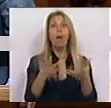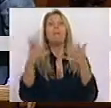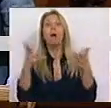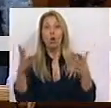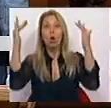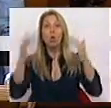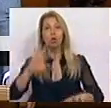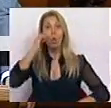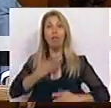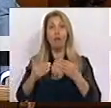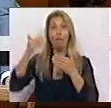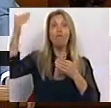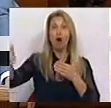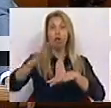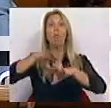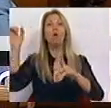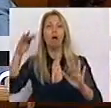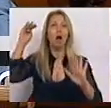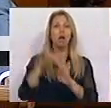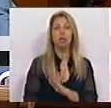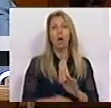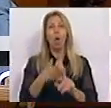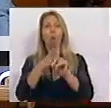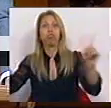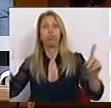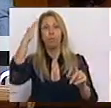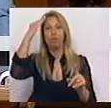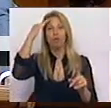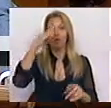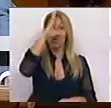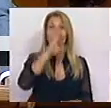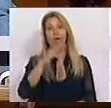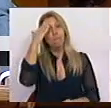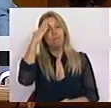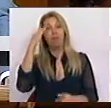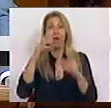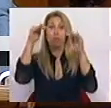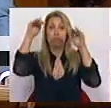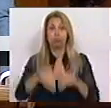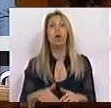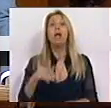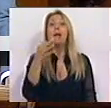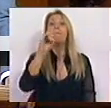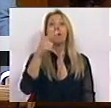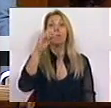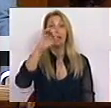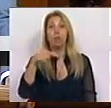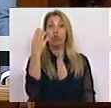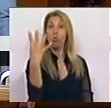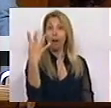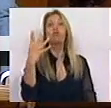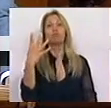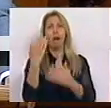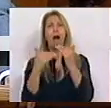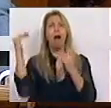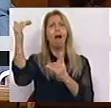externo à custa da recessão, desvio colossal nas previsões do Governo, que previa uma queda do PIB de 0,4% e ele acabou por ser superior